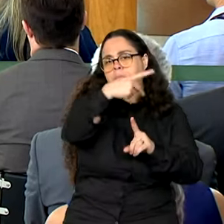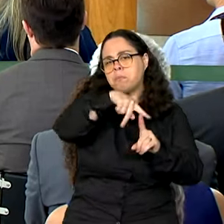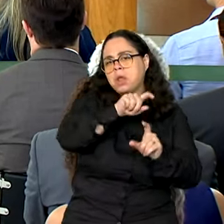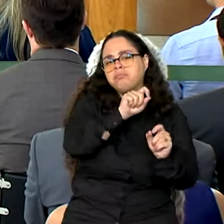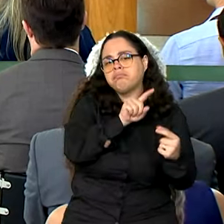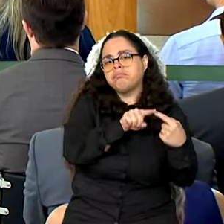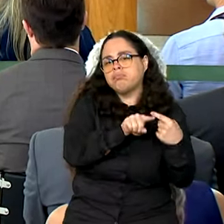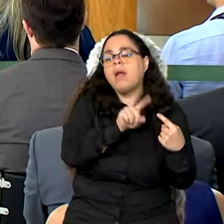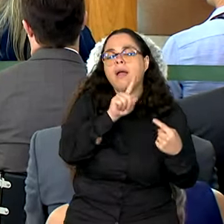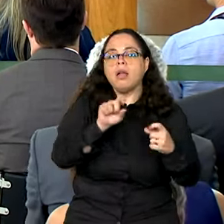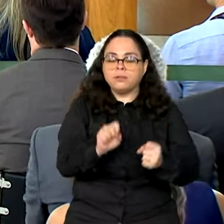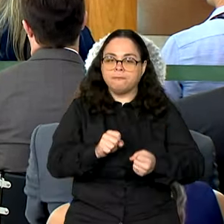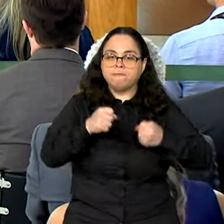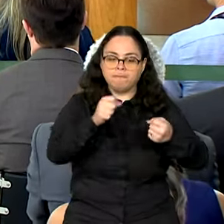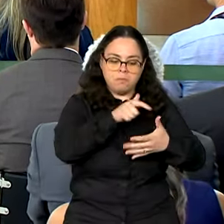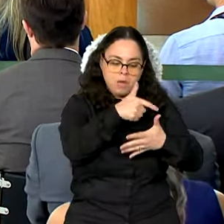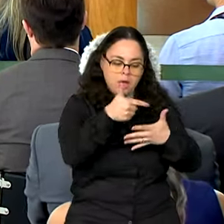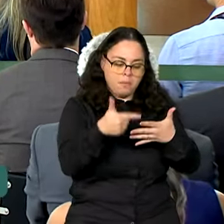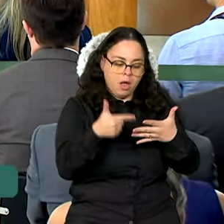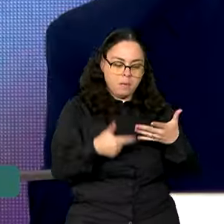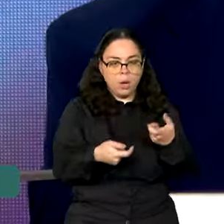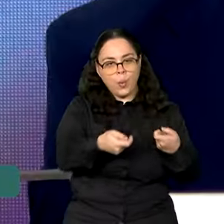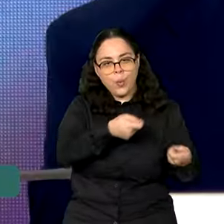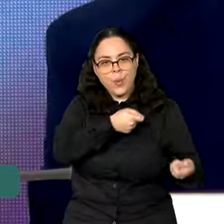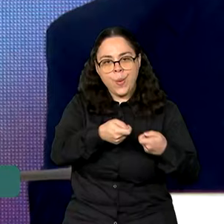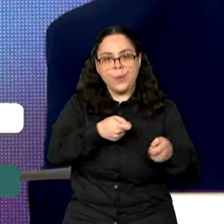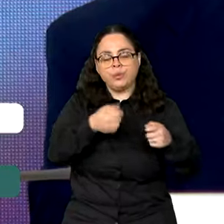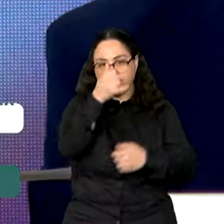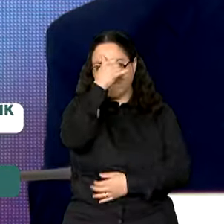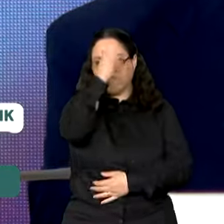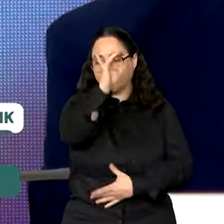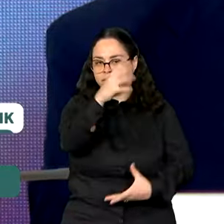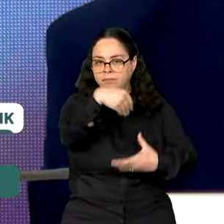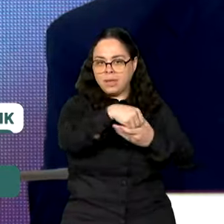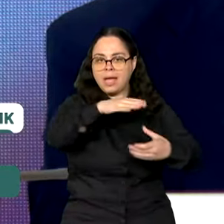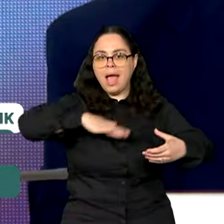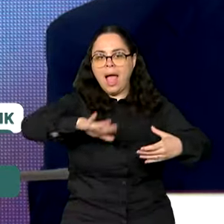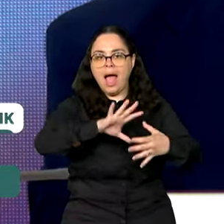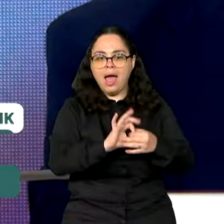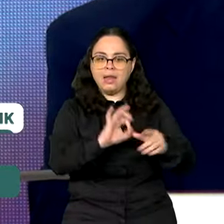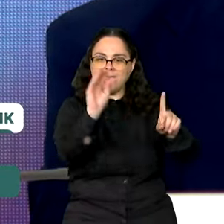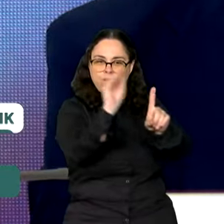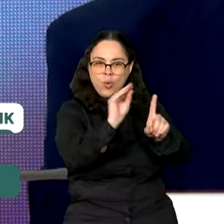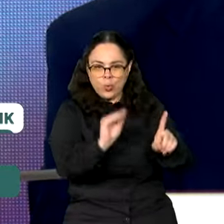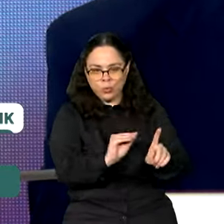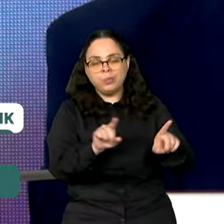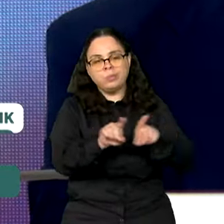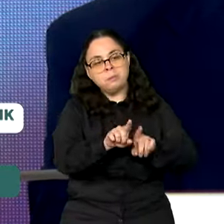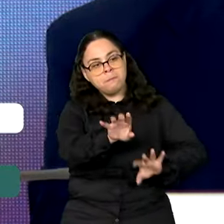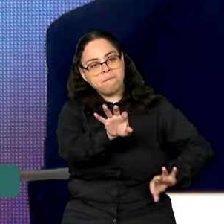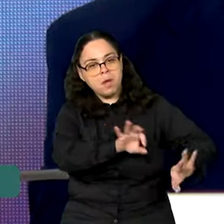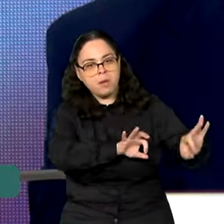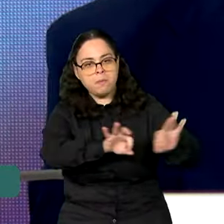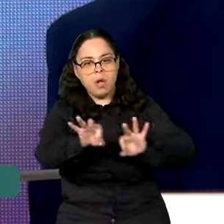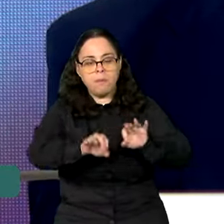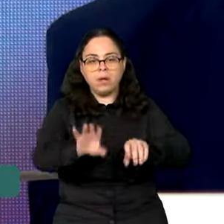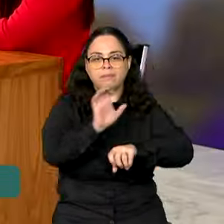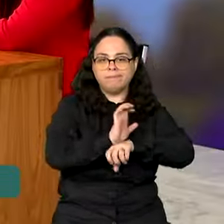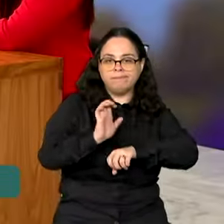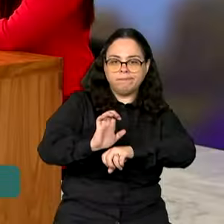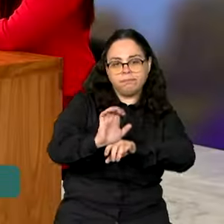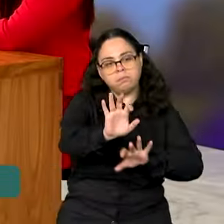é fortalecer ações de controle e prevenção, principalmente em áreas vulneráveis, e preparar os estados e